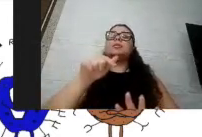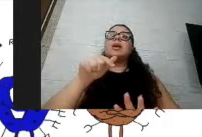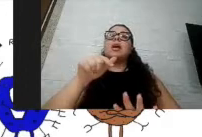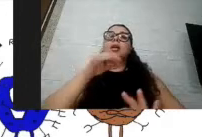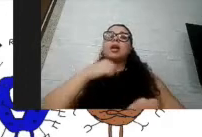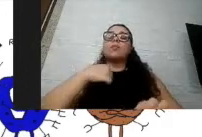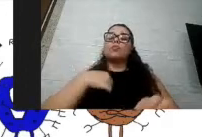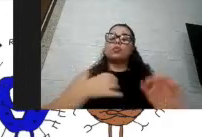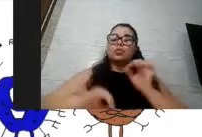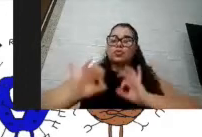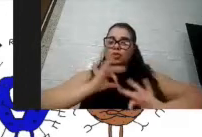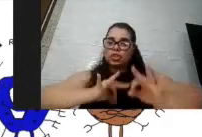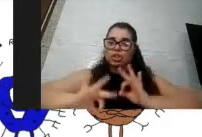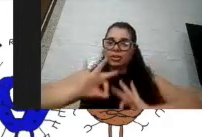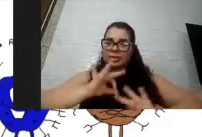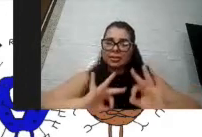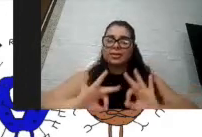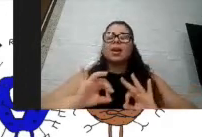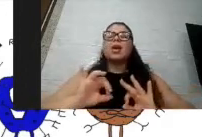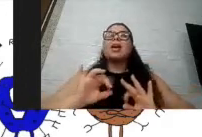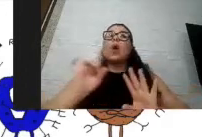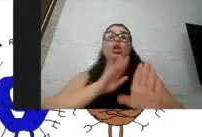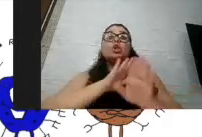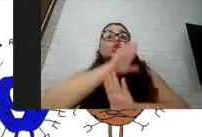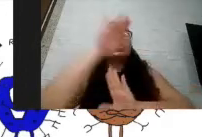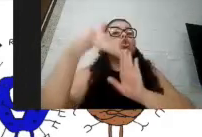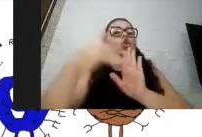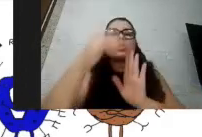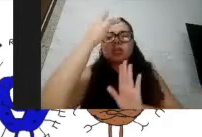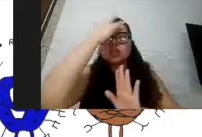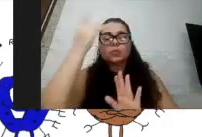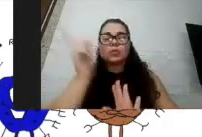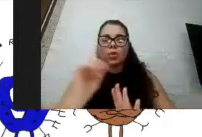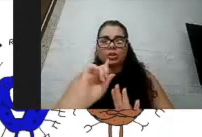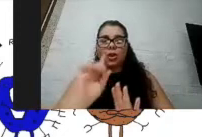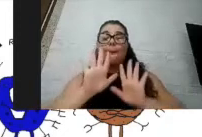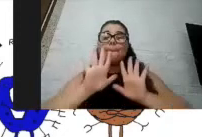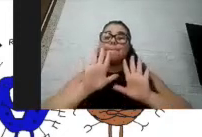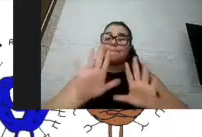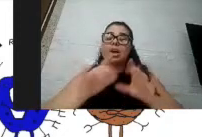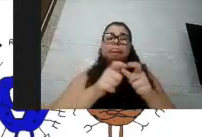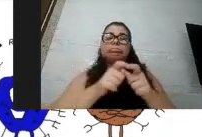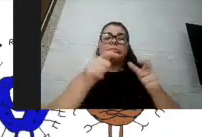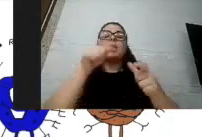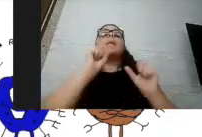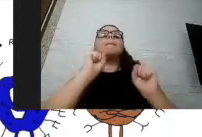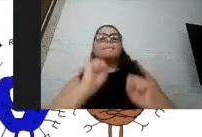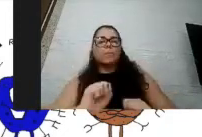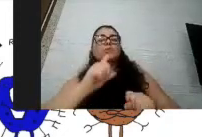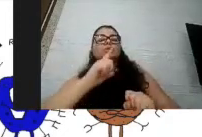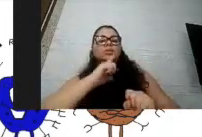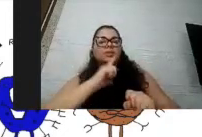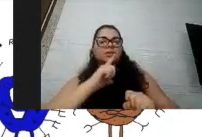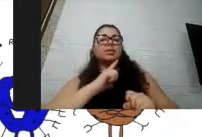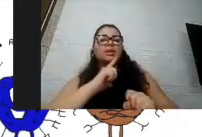não são todas as pessoas, mas parte das pessoas com deficiência também podem ter o sistema